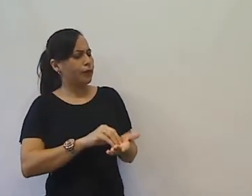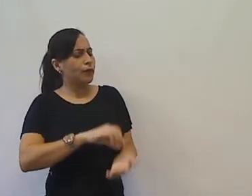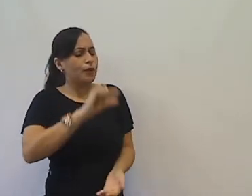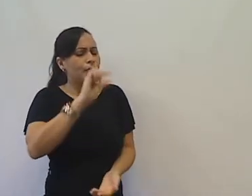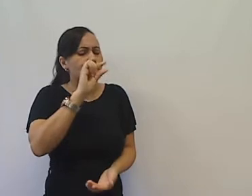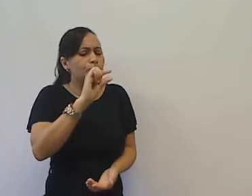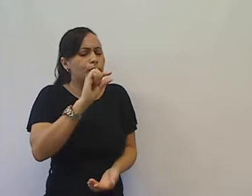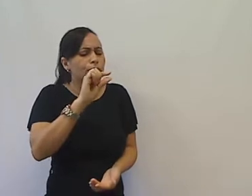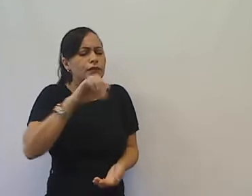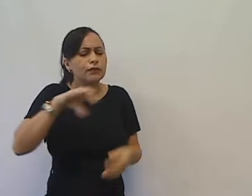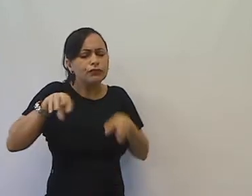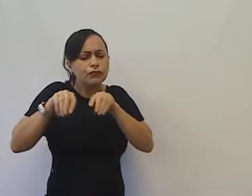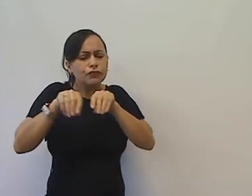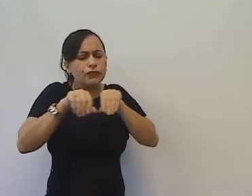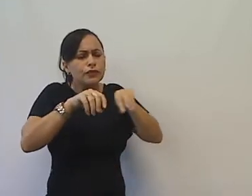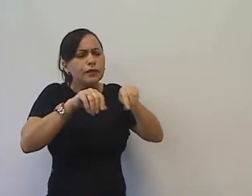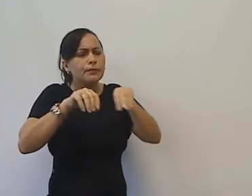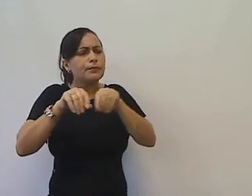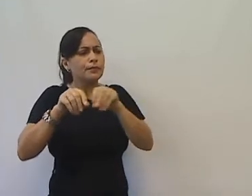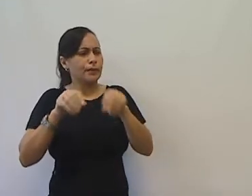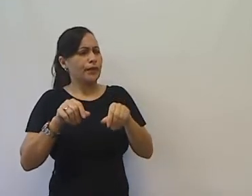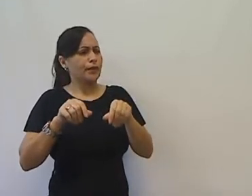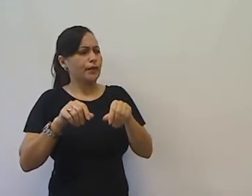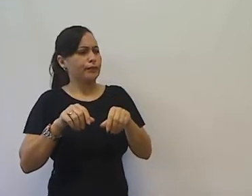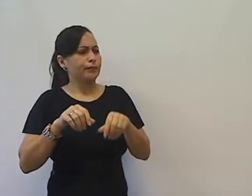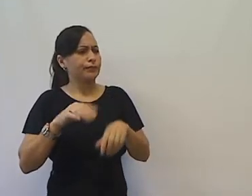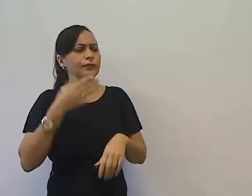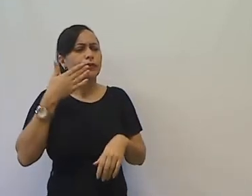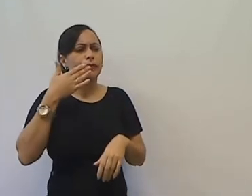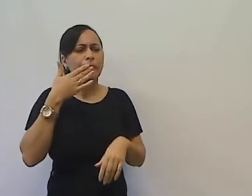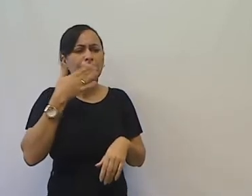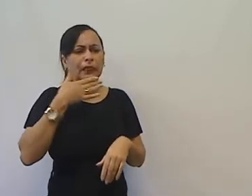sal, cheiro verde, cebolinha. A senhora teria?